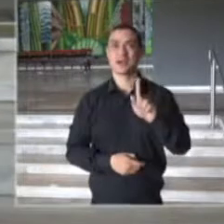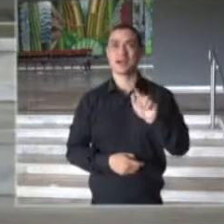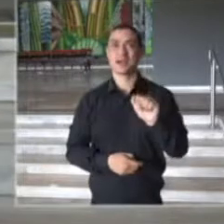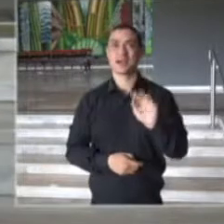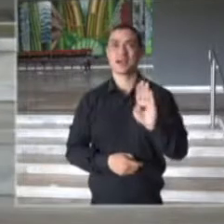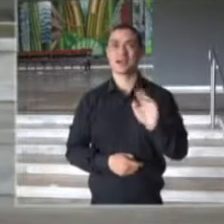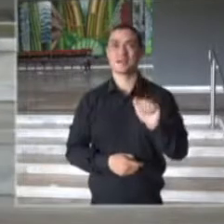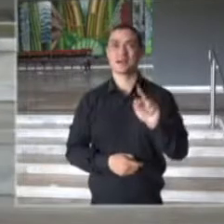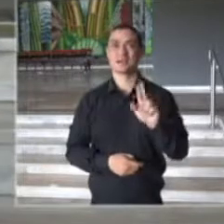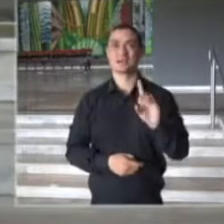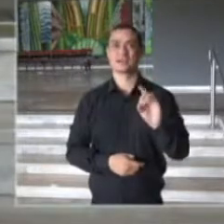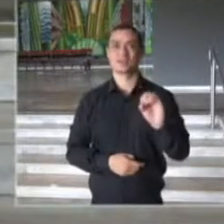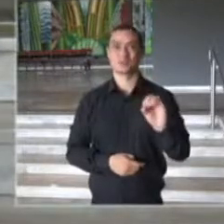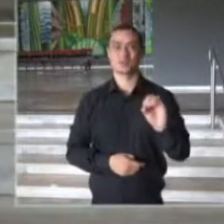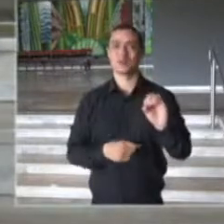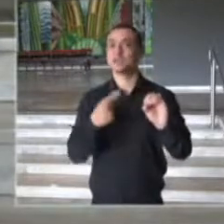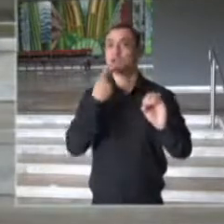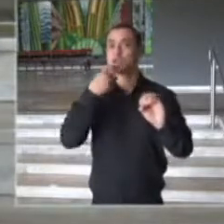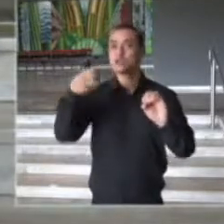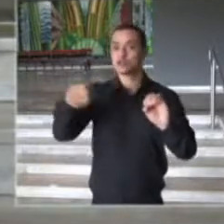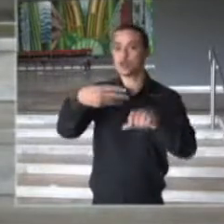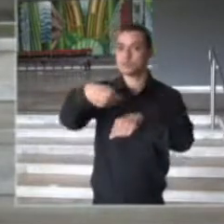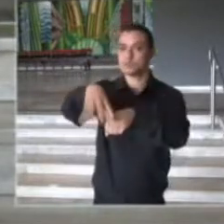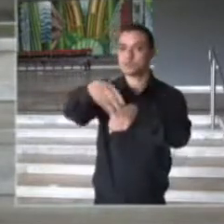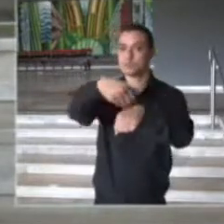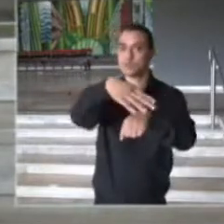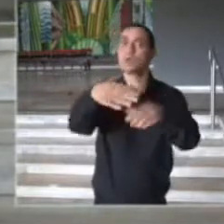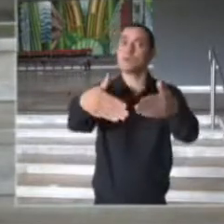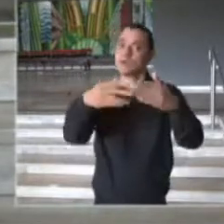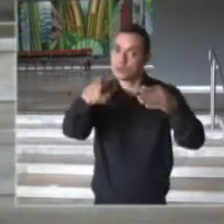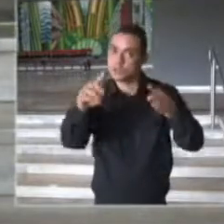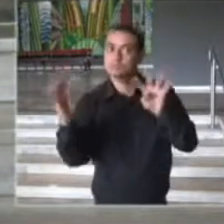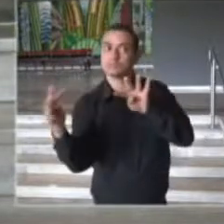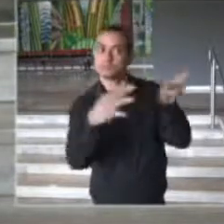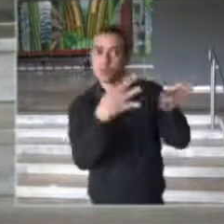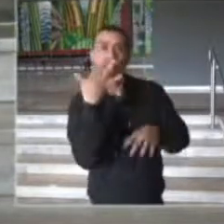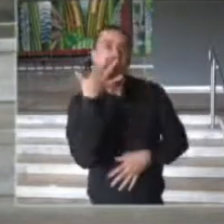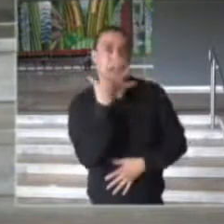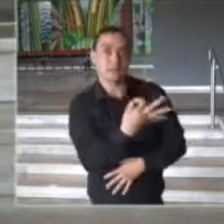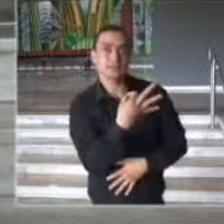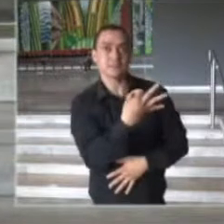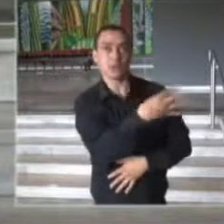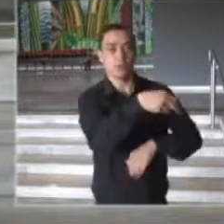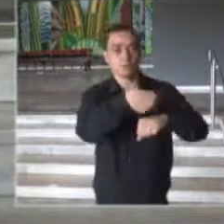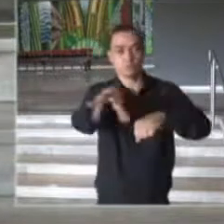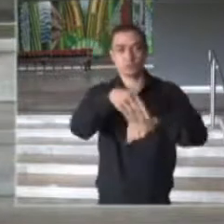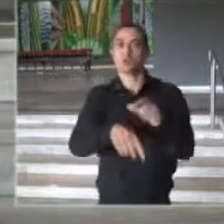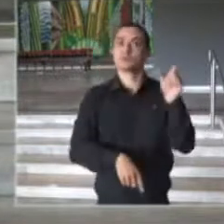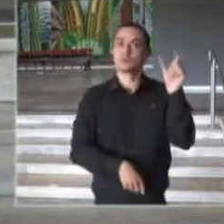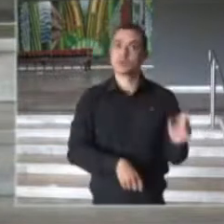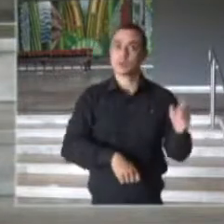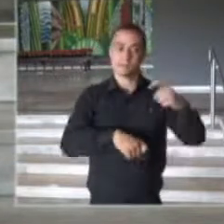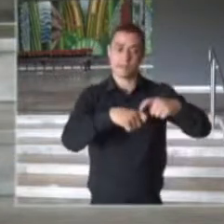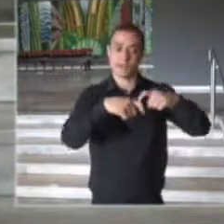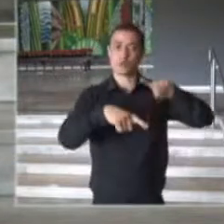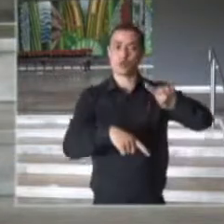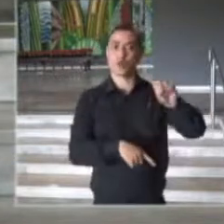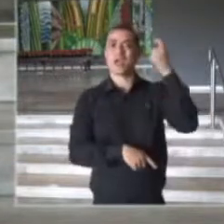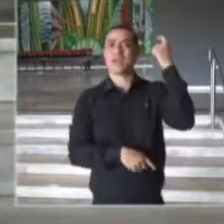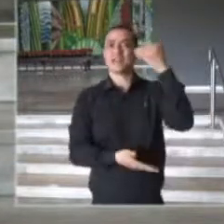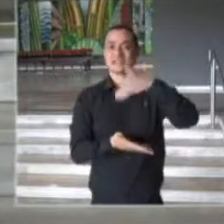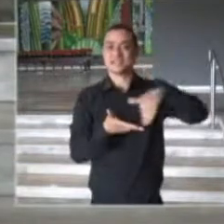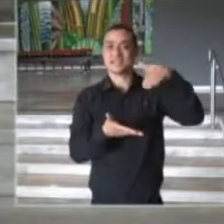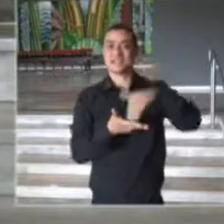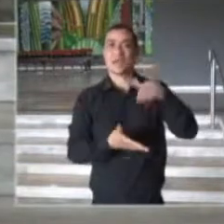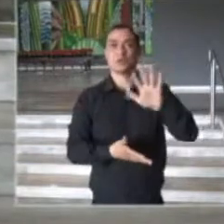novas recomendações e peço atenção de todos para as orientações do médico e ex-secretário